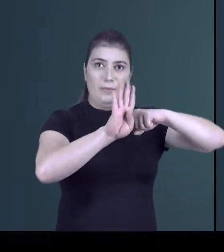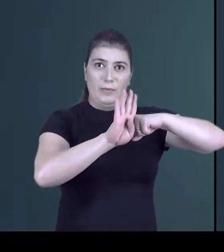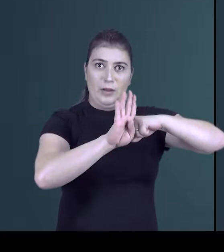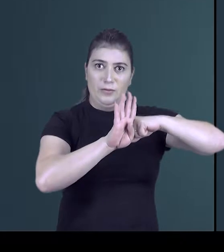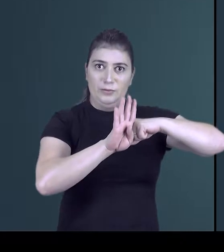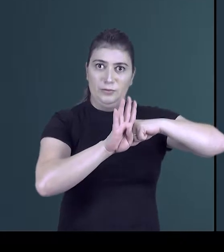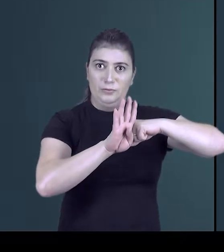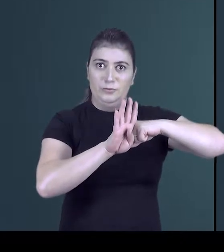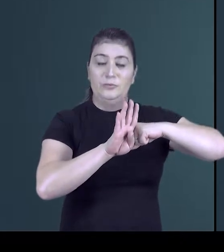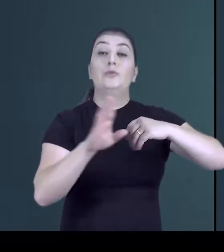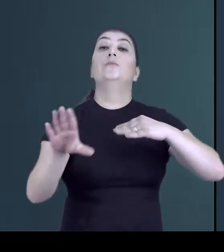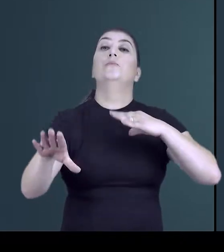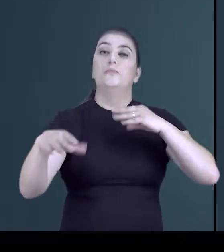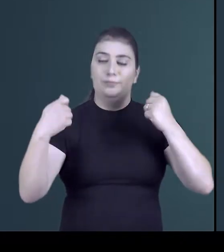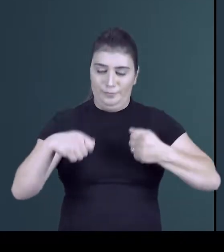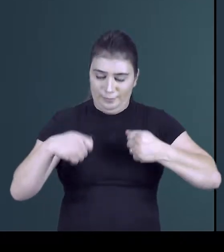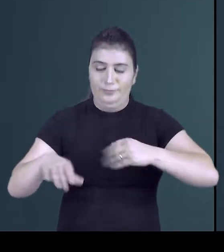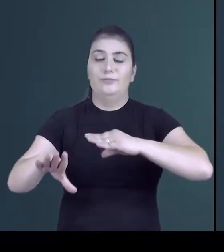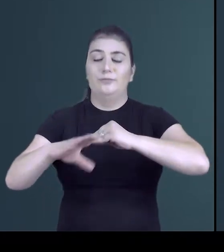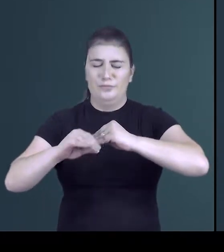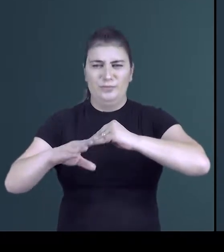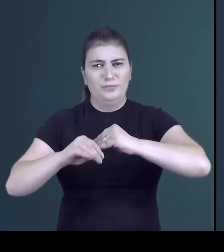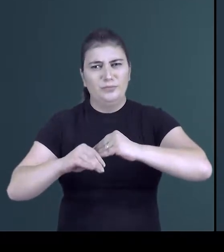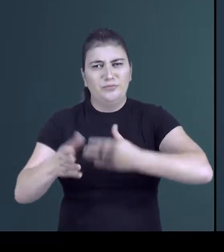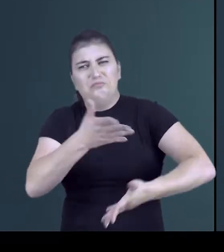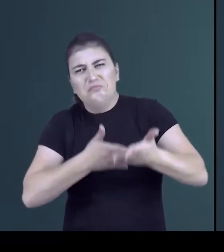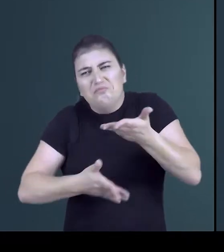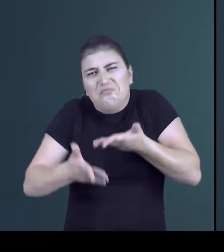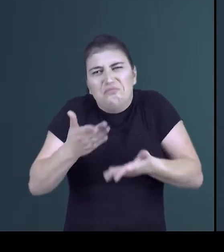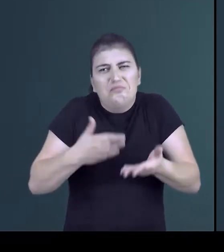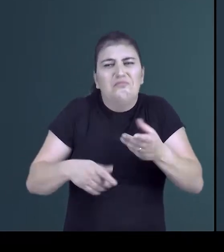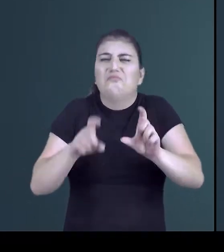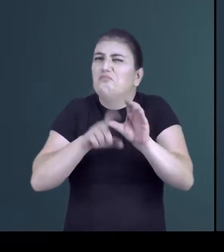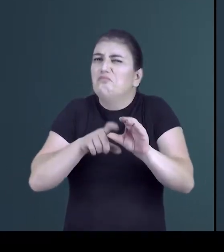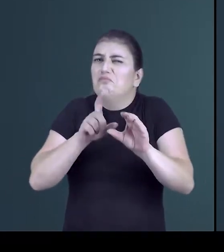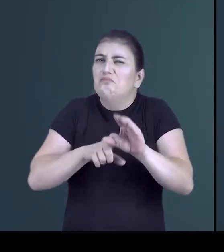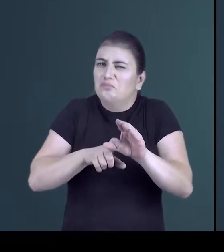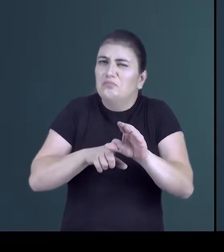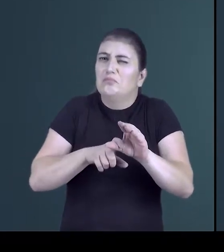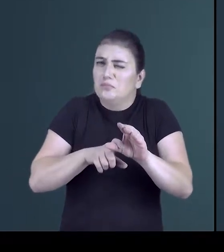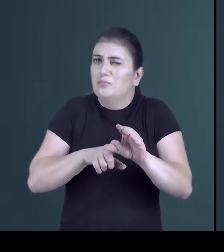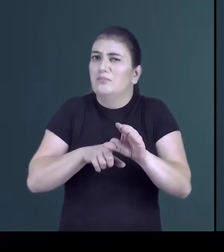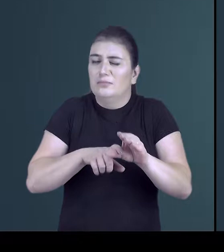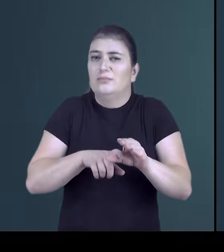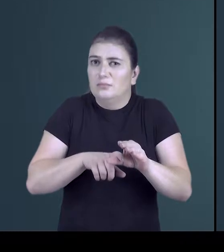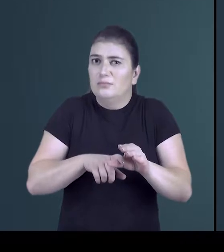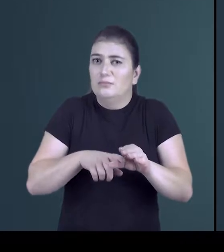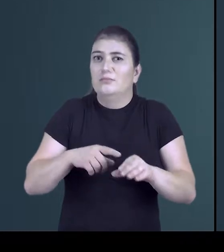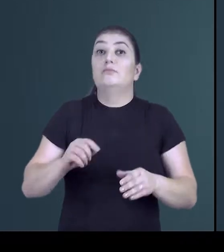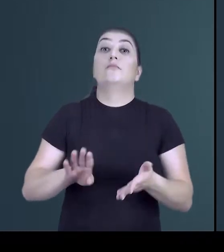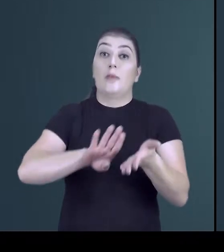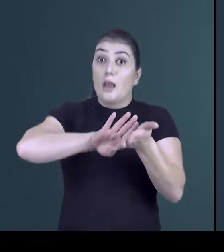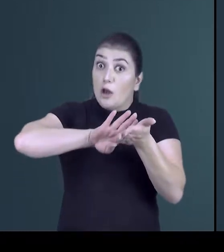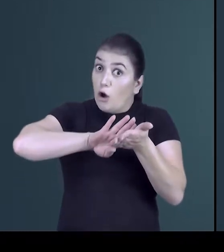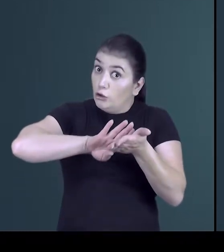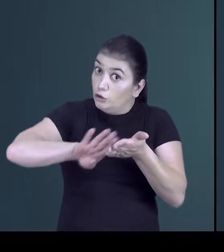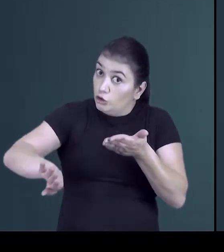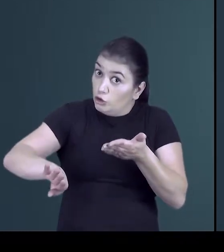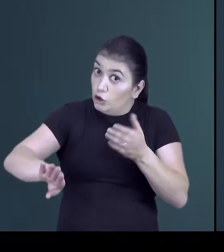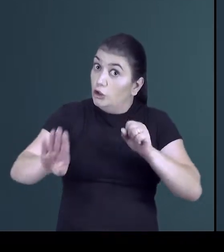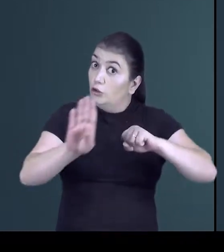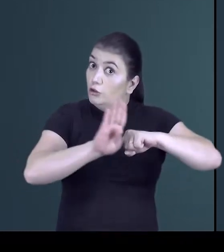exigindo um complemento. Qual é essa relação de dependência? É só tentarmos tirar o